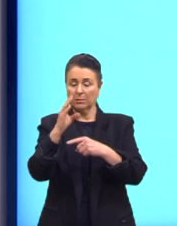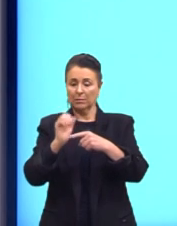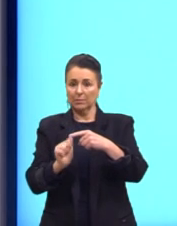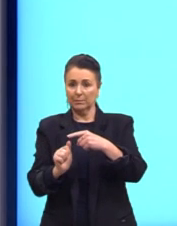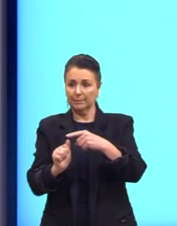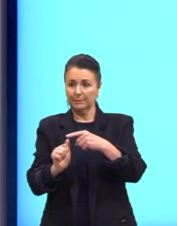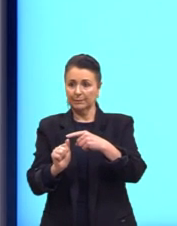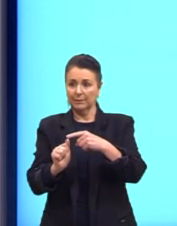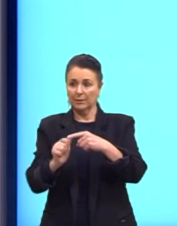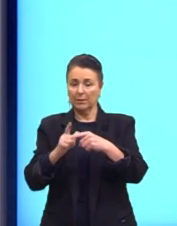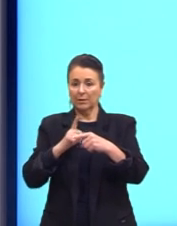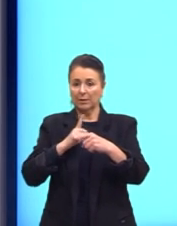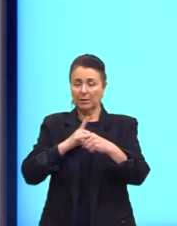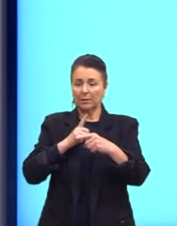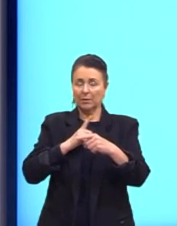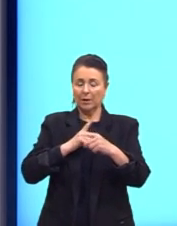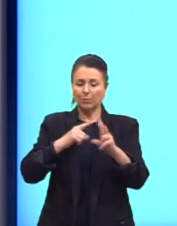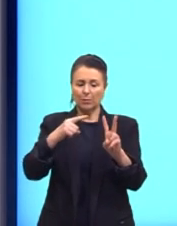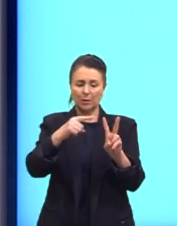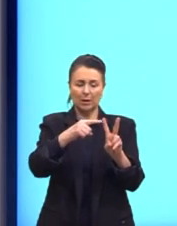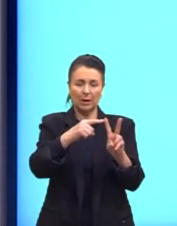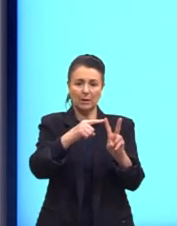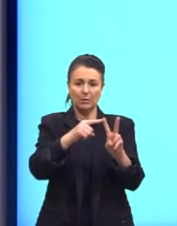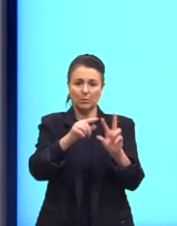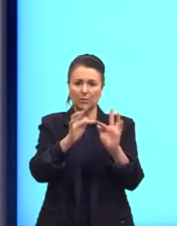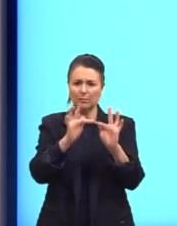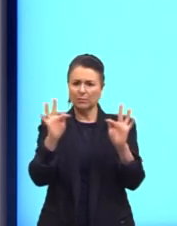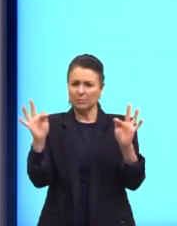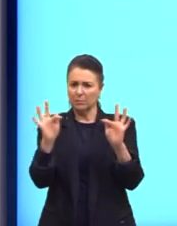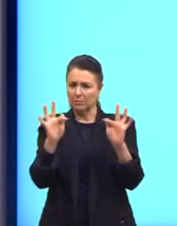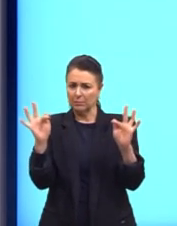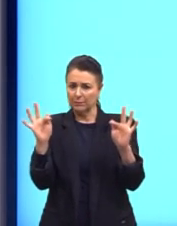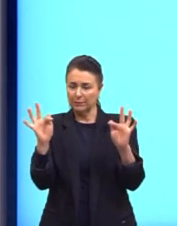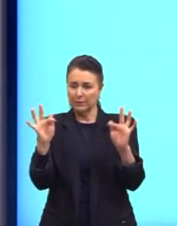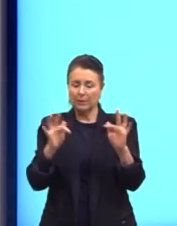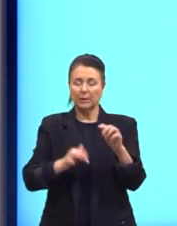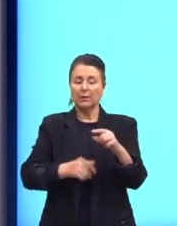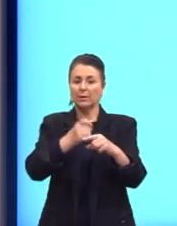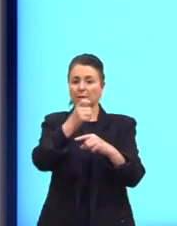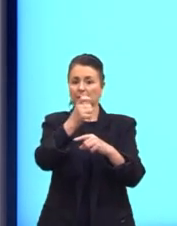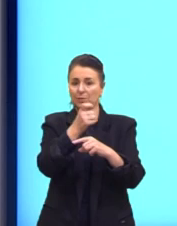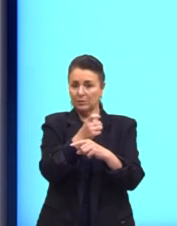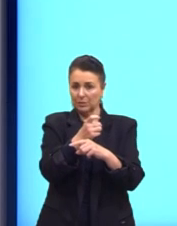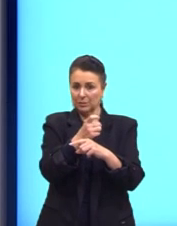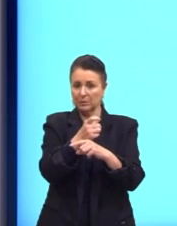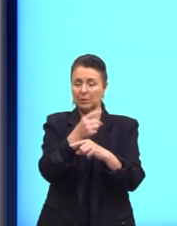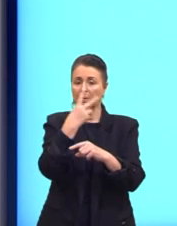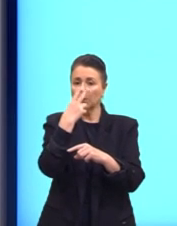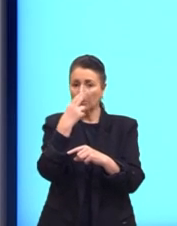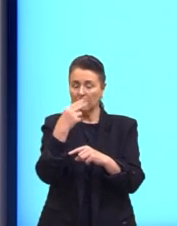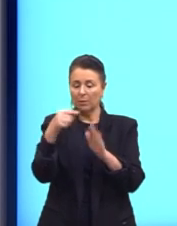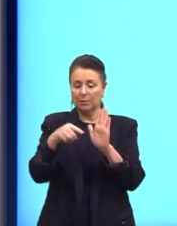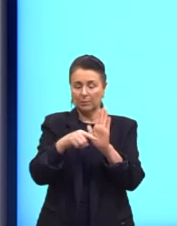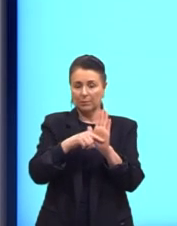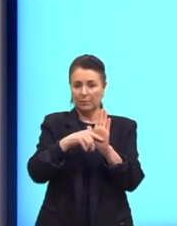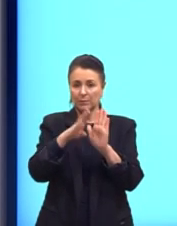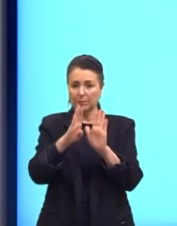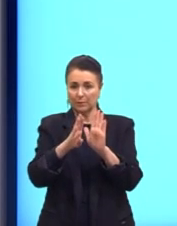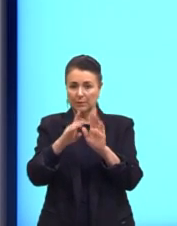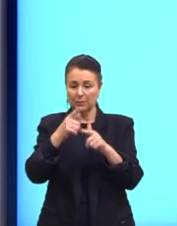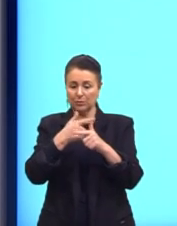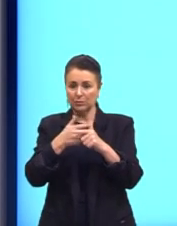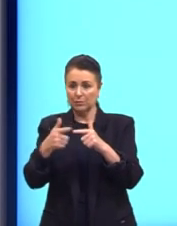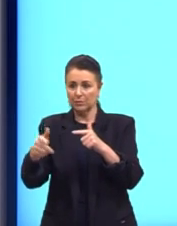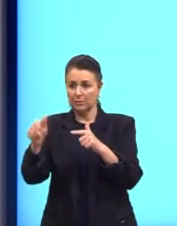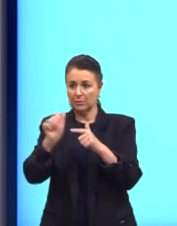temos ali, ah, eu quero descobrir a raiz de uma função afim. Então, a x é igual a menos B dividido por A. A gente